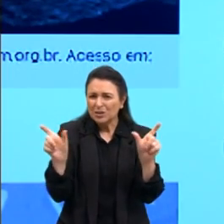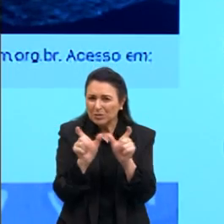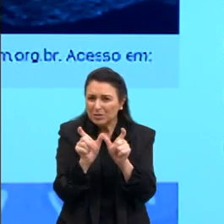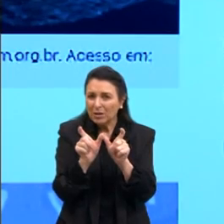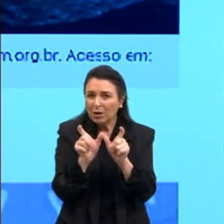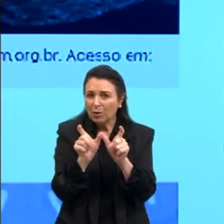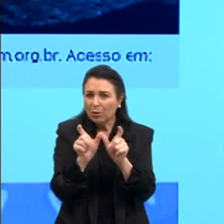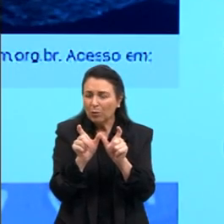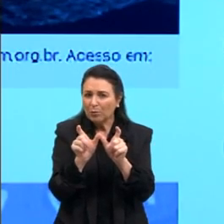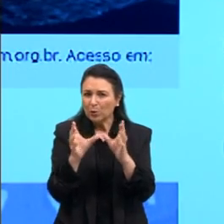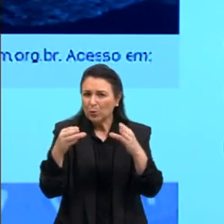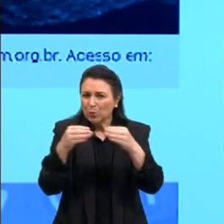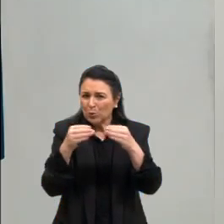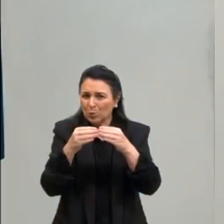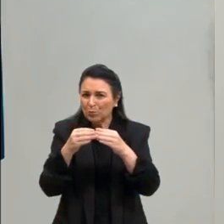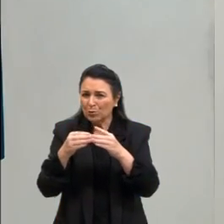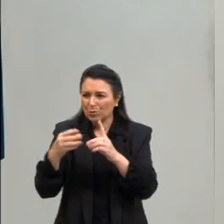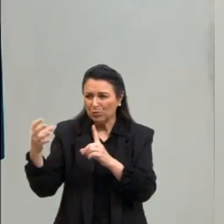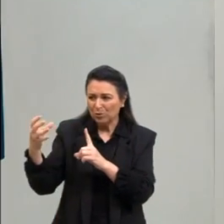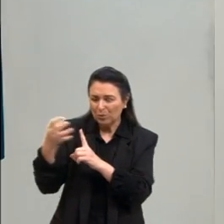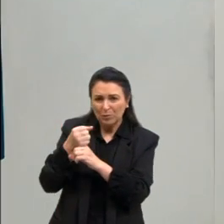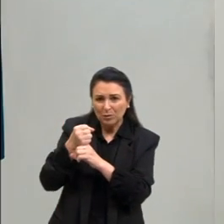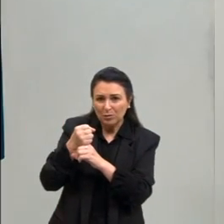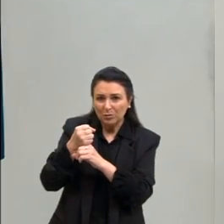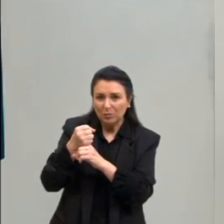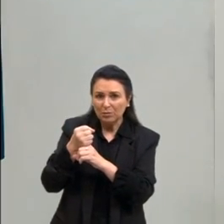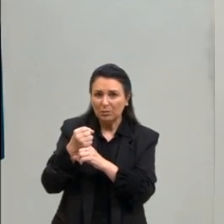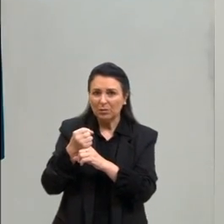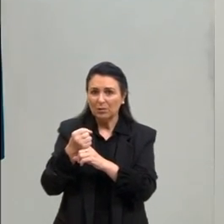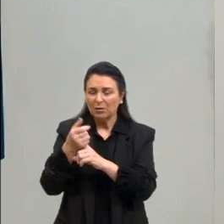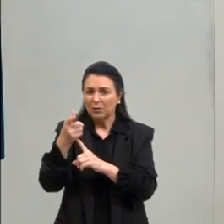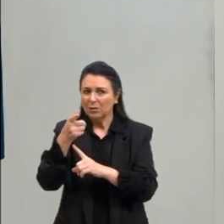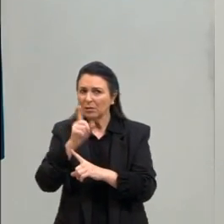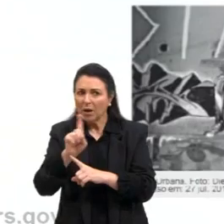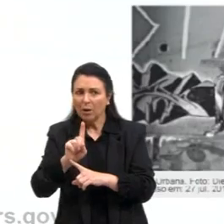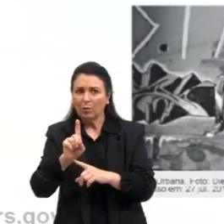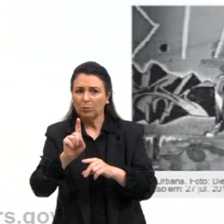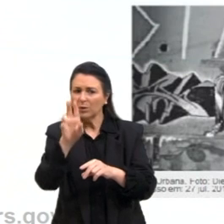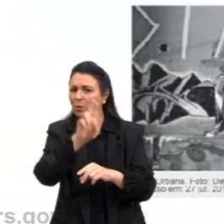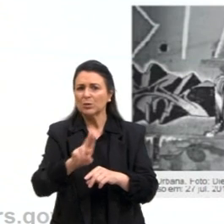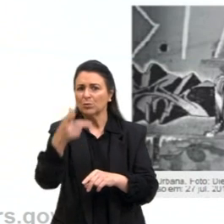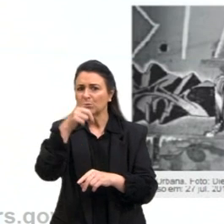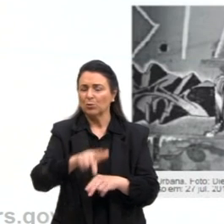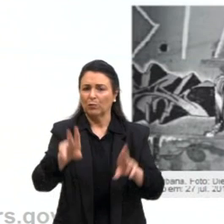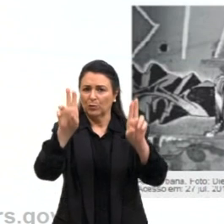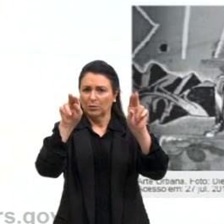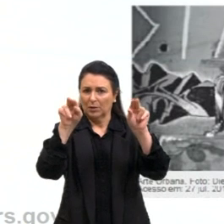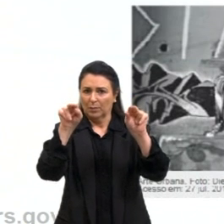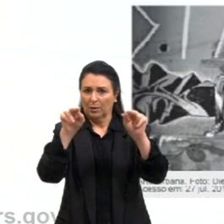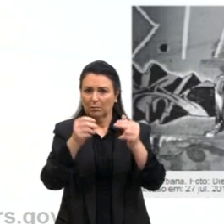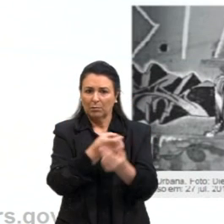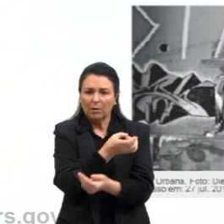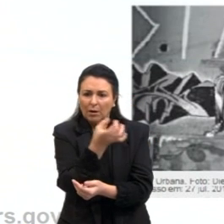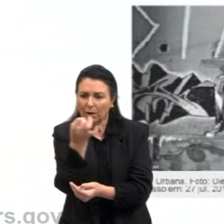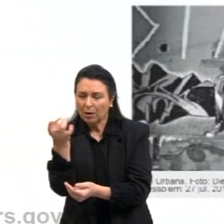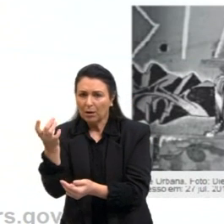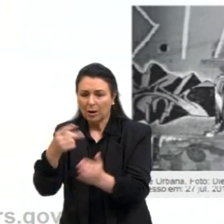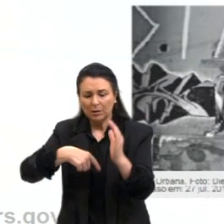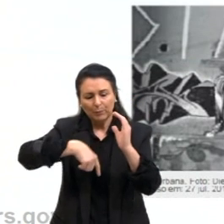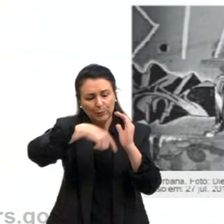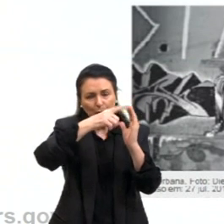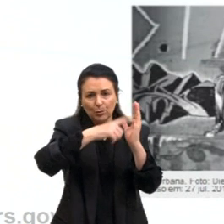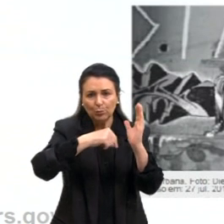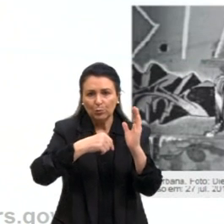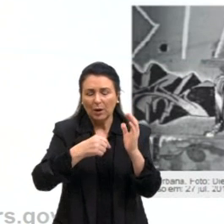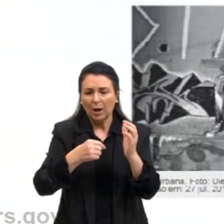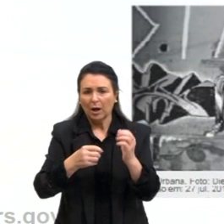dominante? Não, não, nós não estamos repetindo o tema, cada, bem pelo contrário, cada pintura rupestre, cada